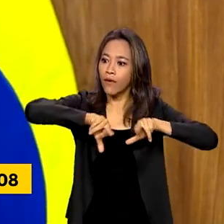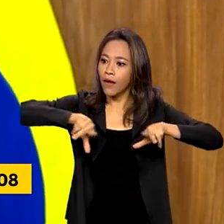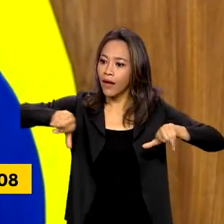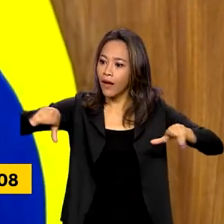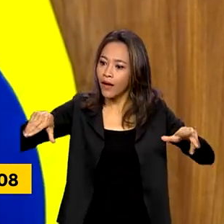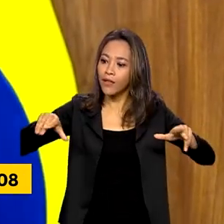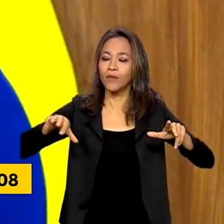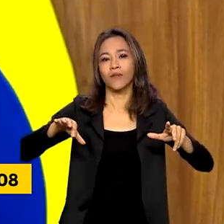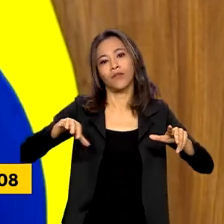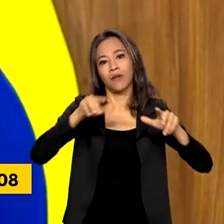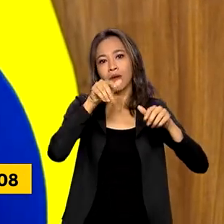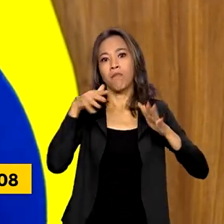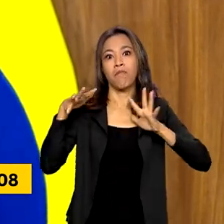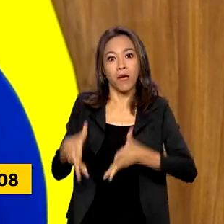econômicos. Eu acho que isso tem uma força muito grande.